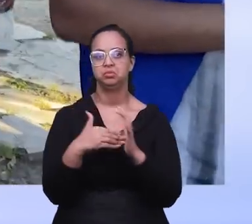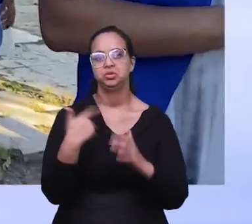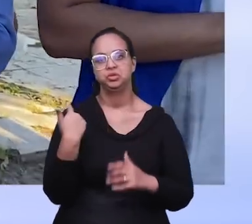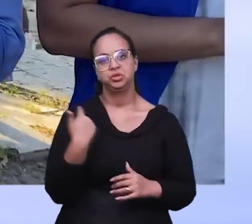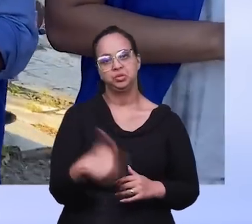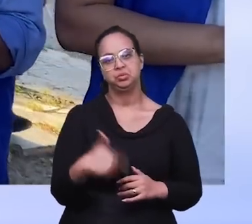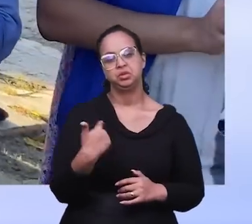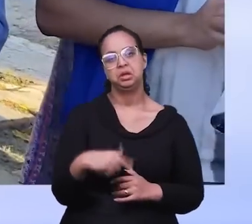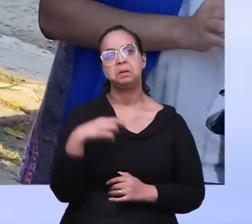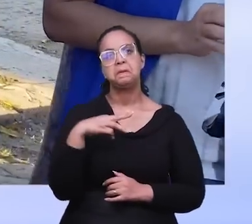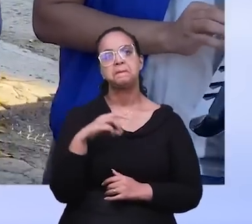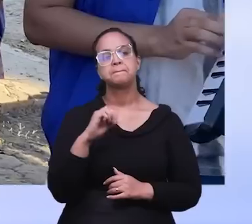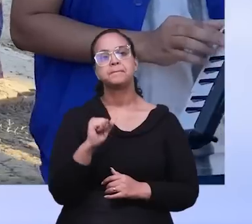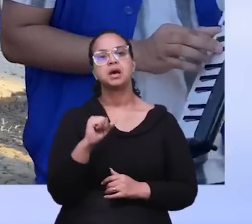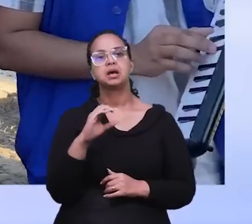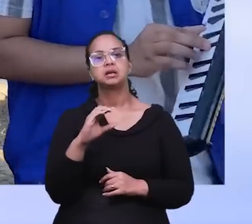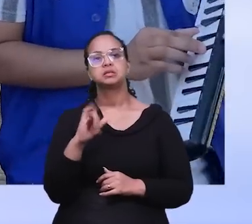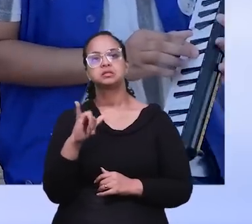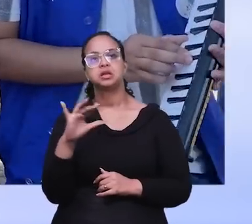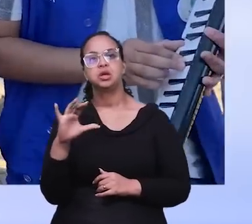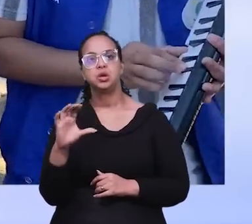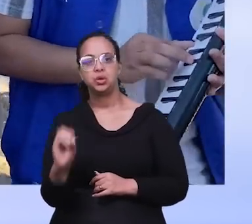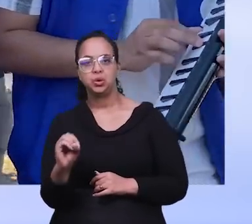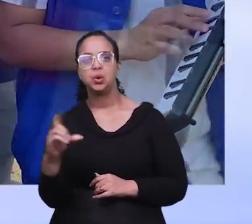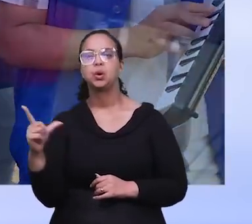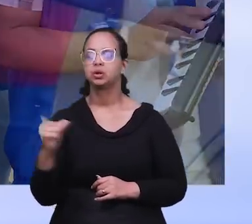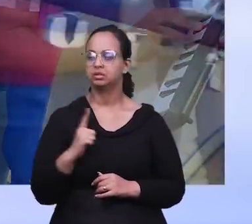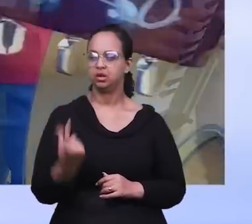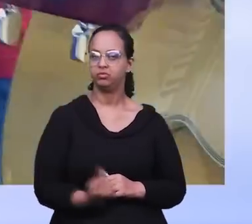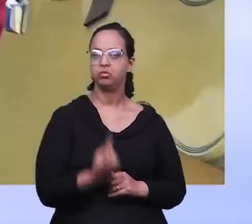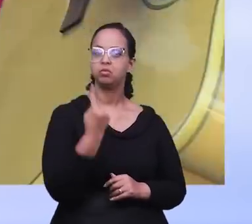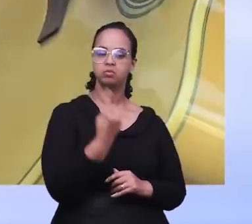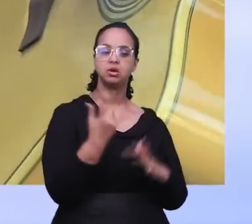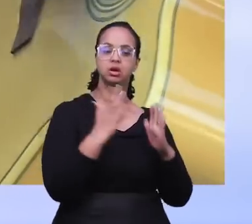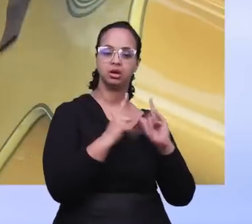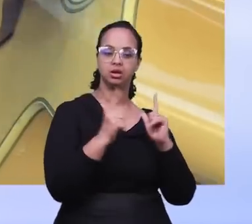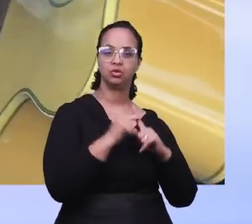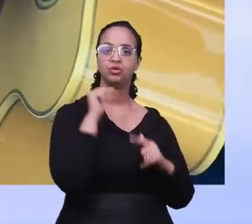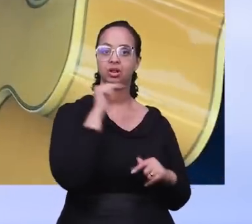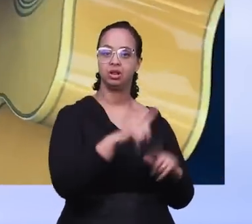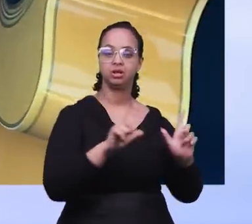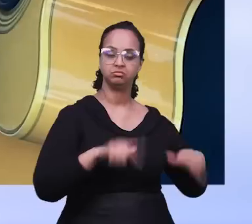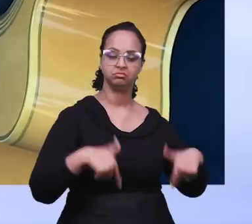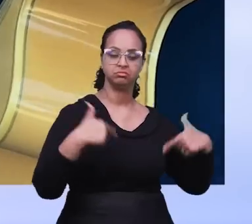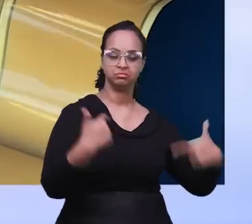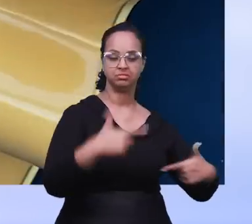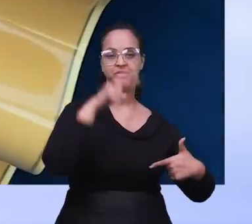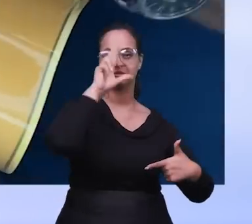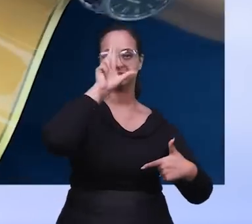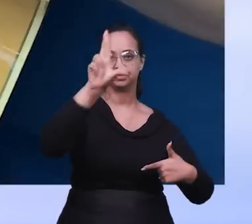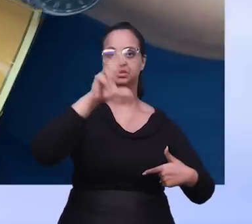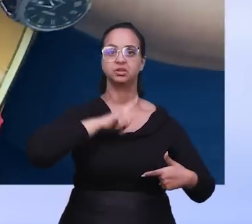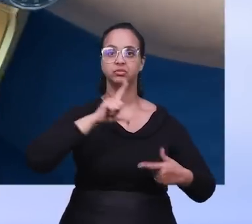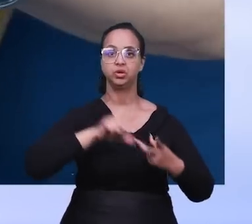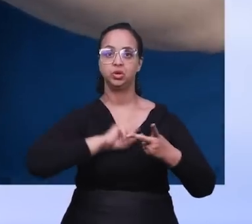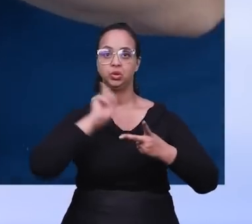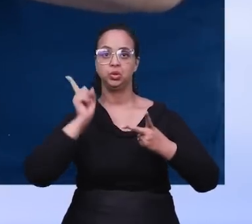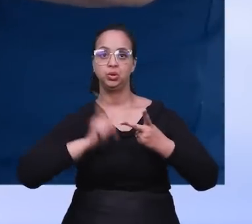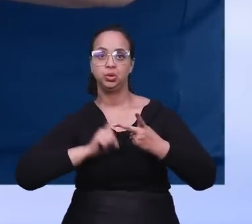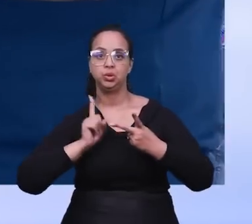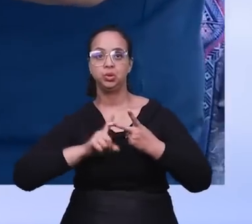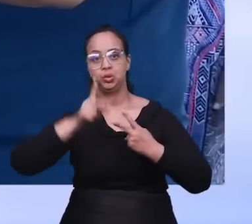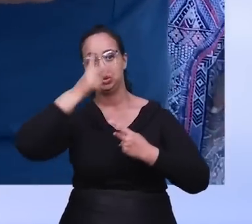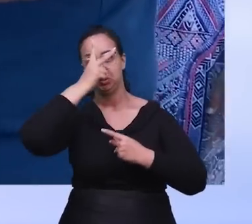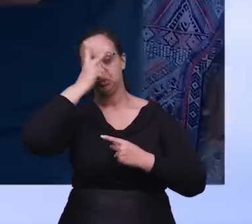Fronteiras em Maceió. Uma delas envolveu os irmãos da ICM Salvador Lira. O Senhor operou uma grande bênção e